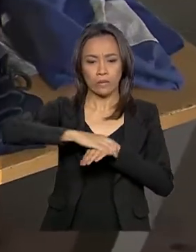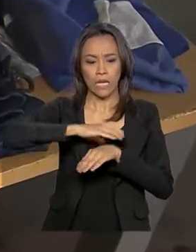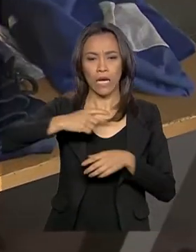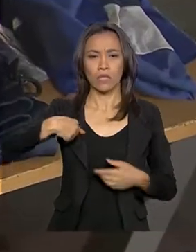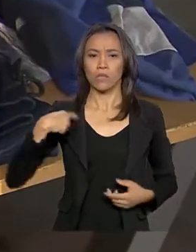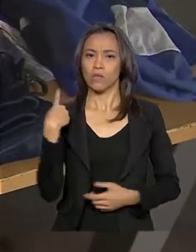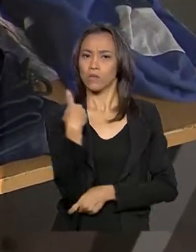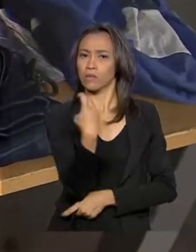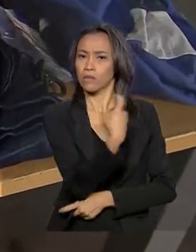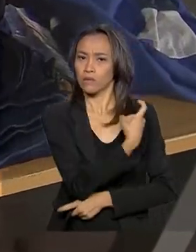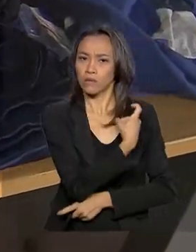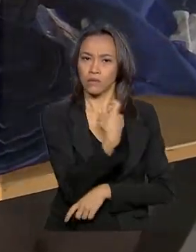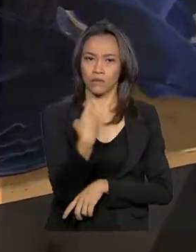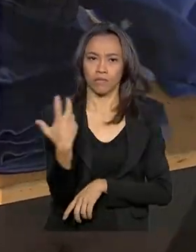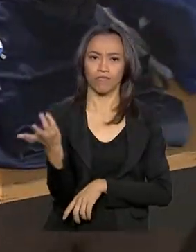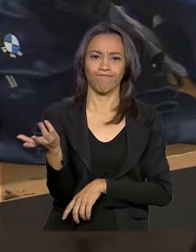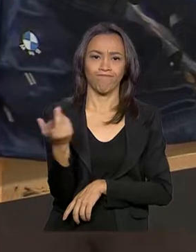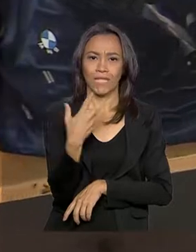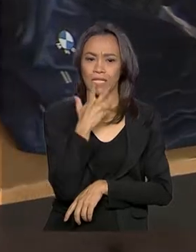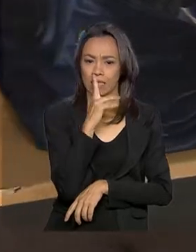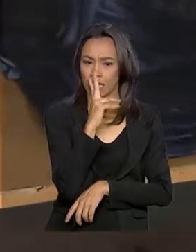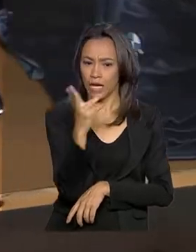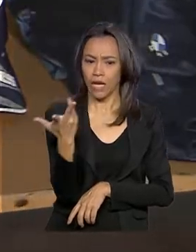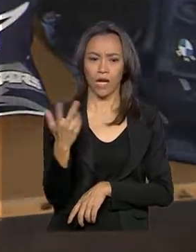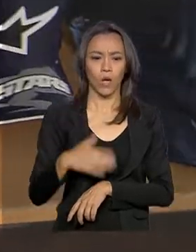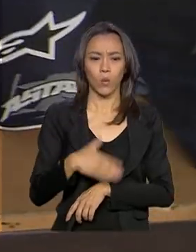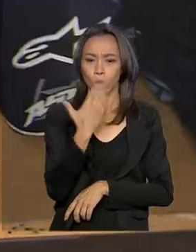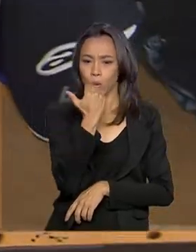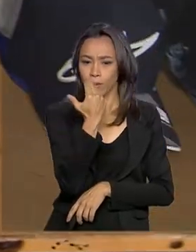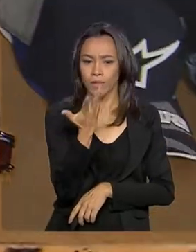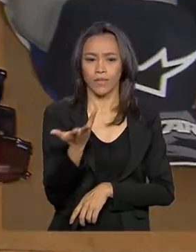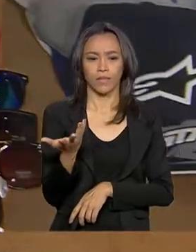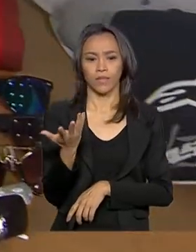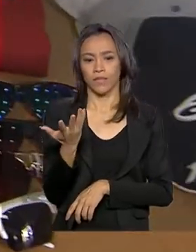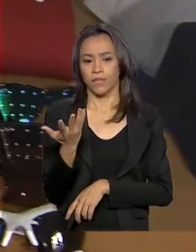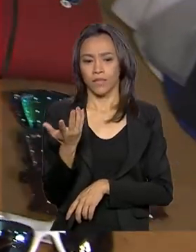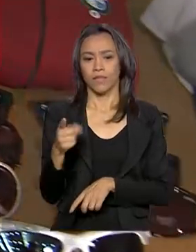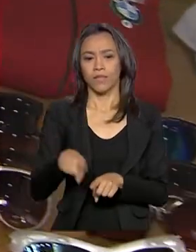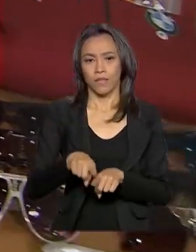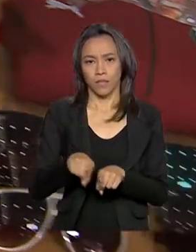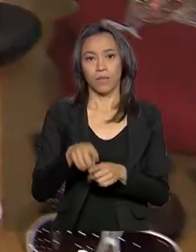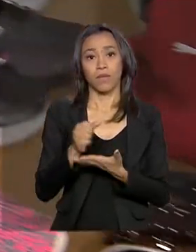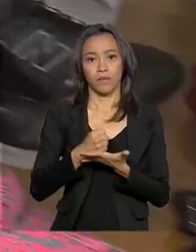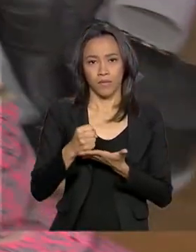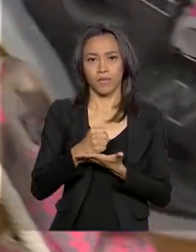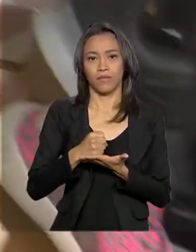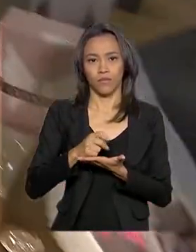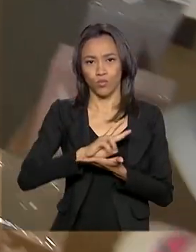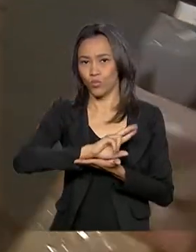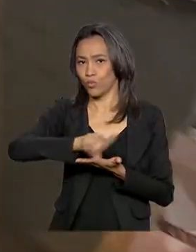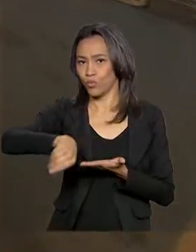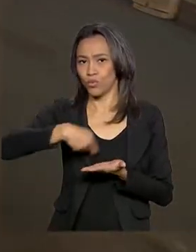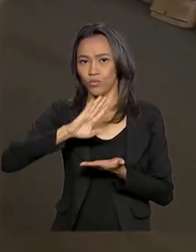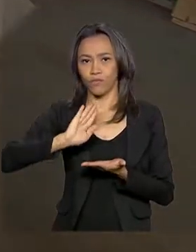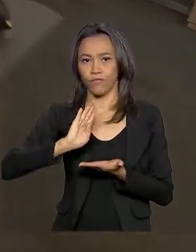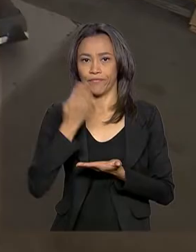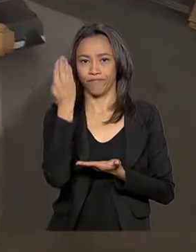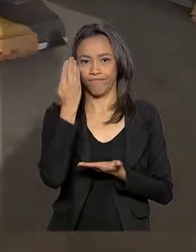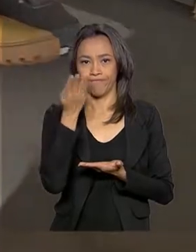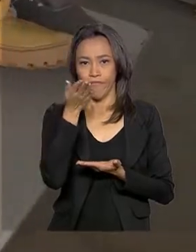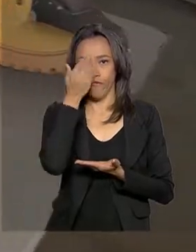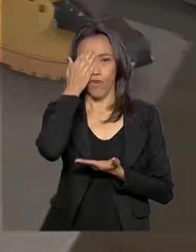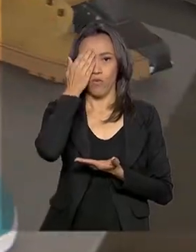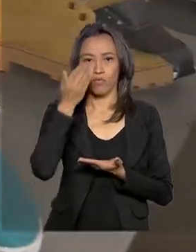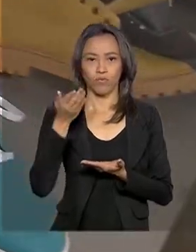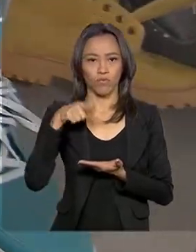cosméticos, tem também cigarros, alimentos e até medicamentos. São produtos falsificados ou que